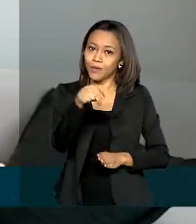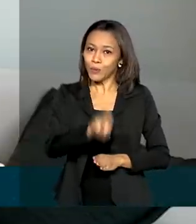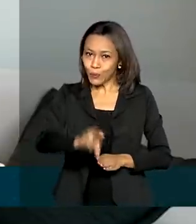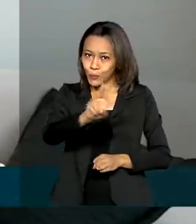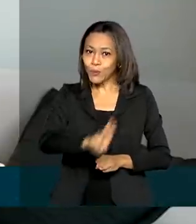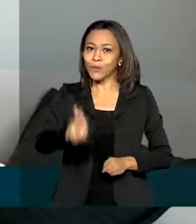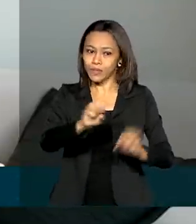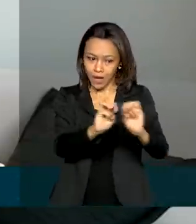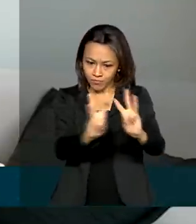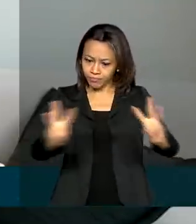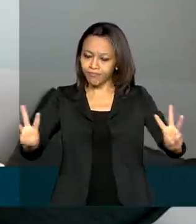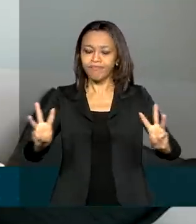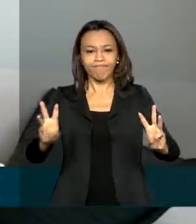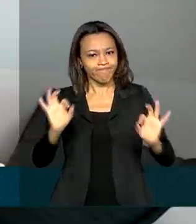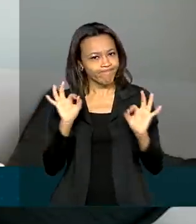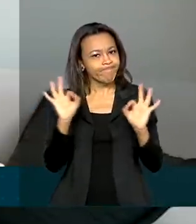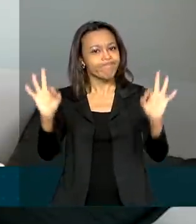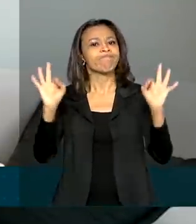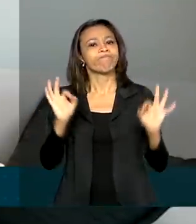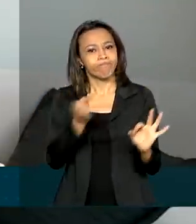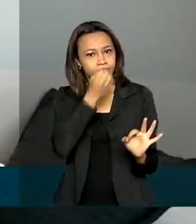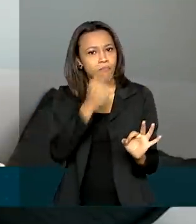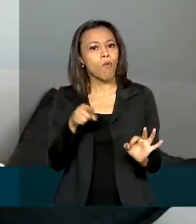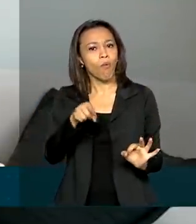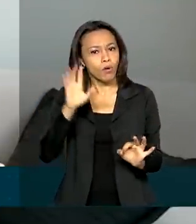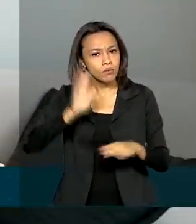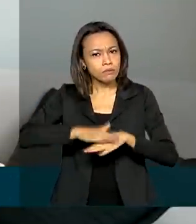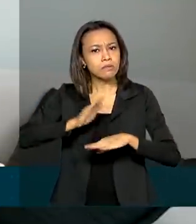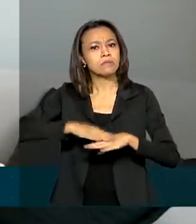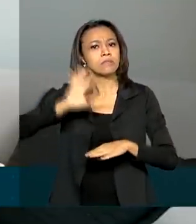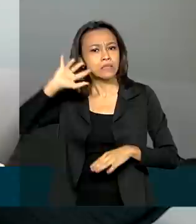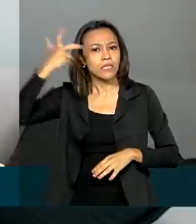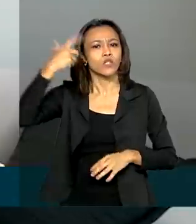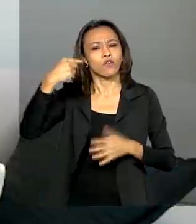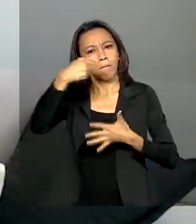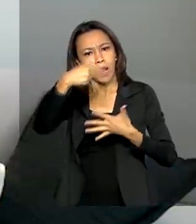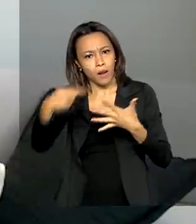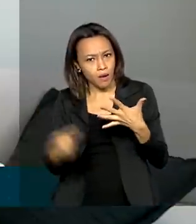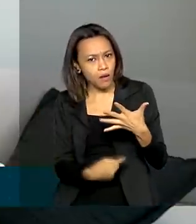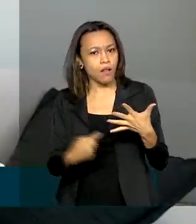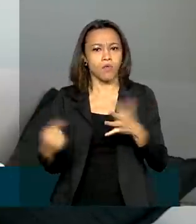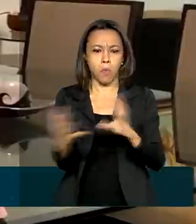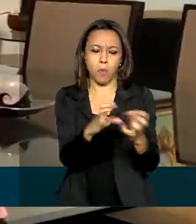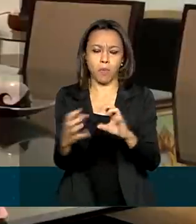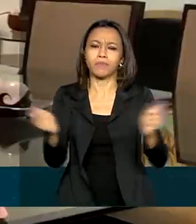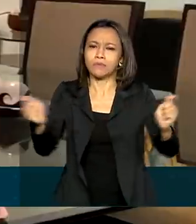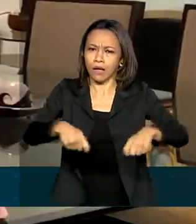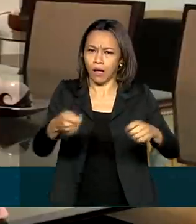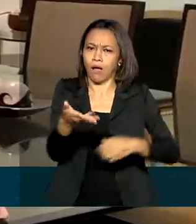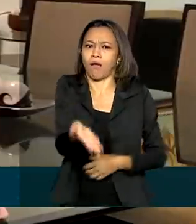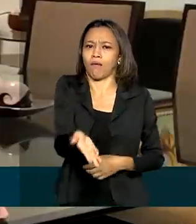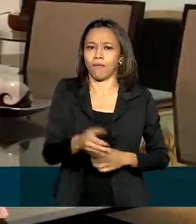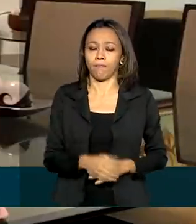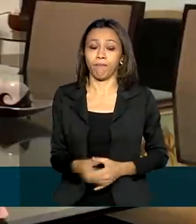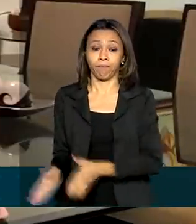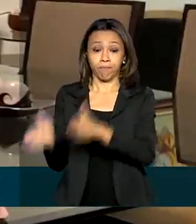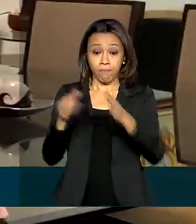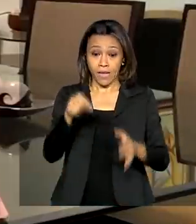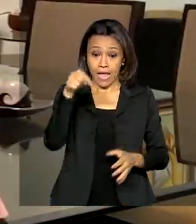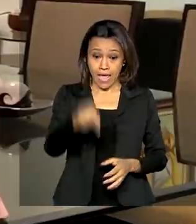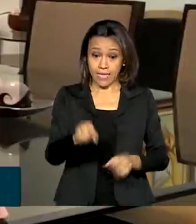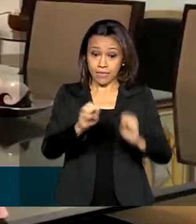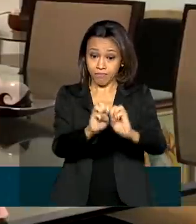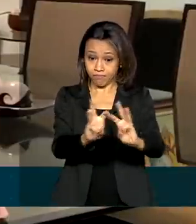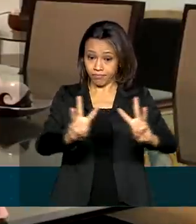pública que funciona e que vale a pena ir lá para tentar solucionar um conflito de consumo. A plataforma consumidor